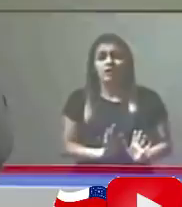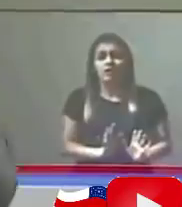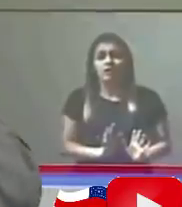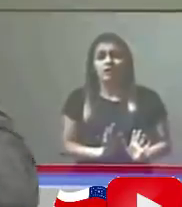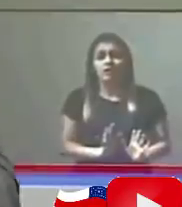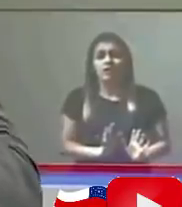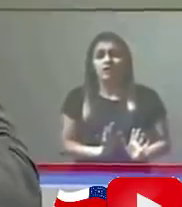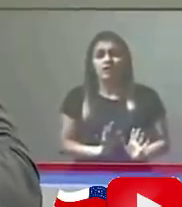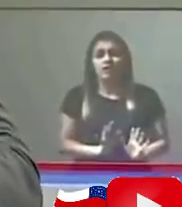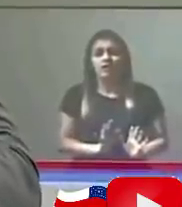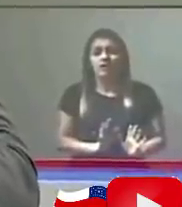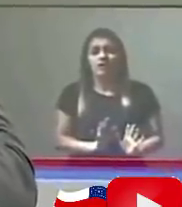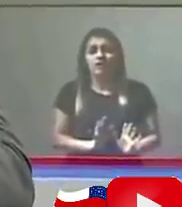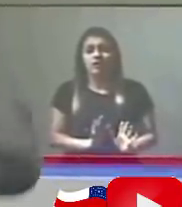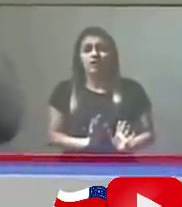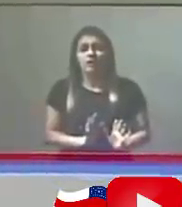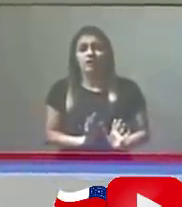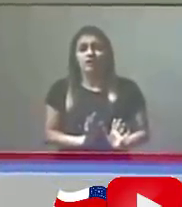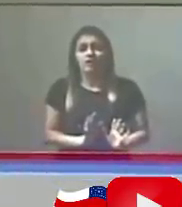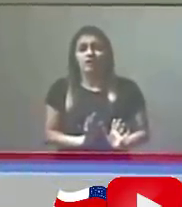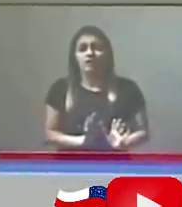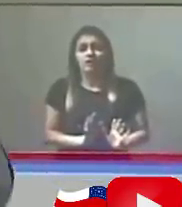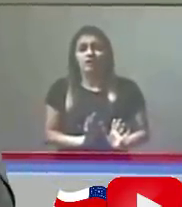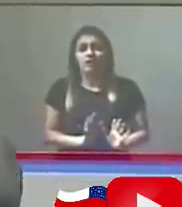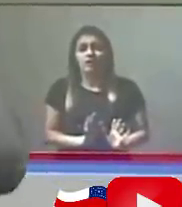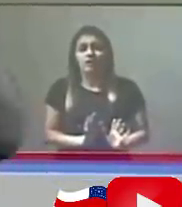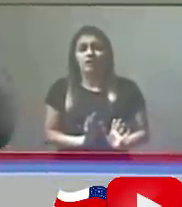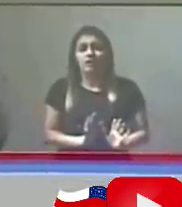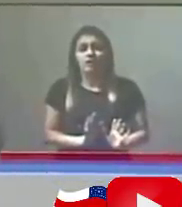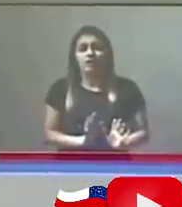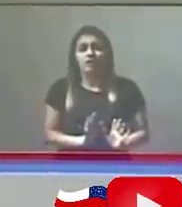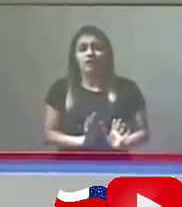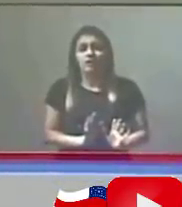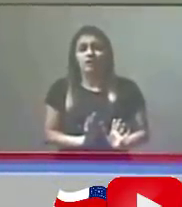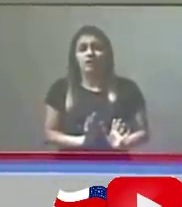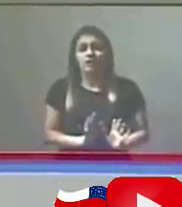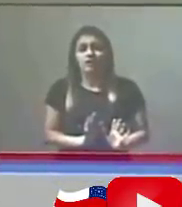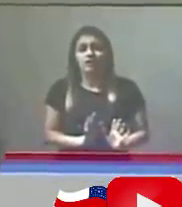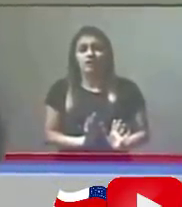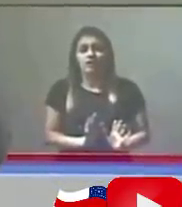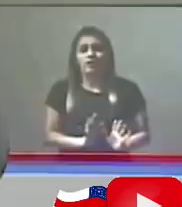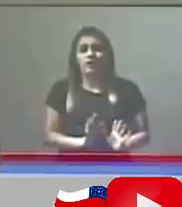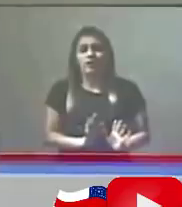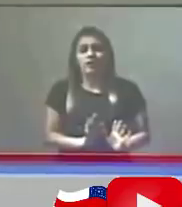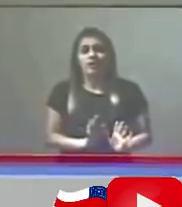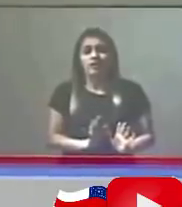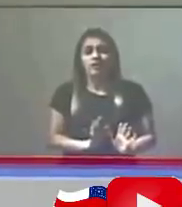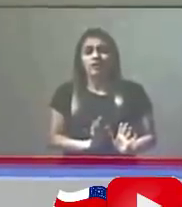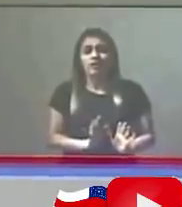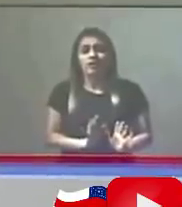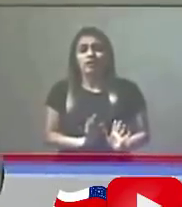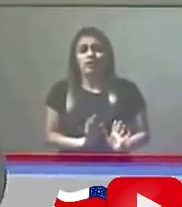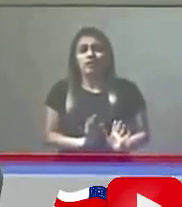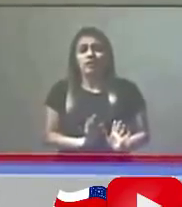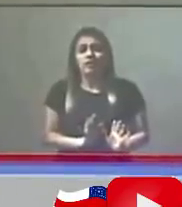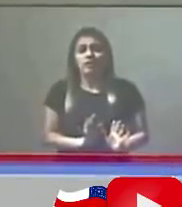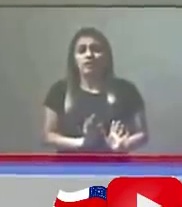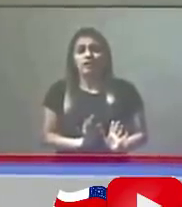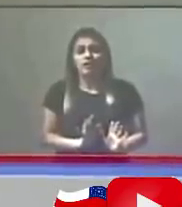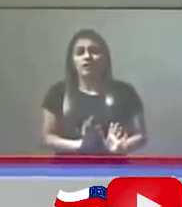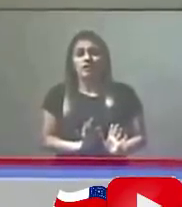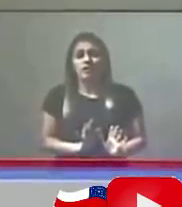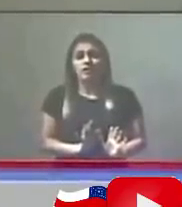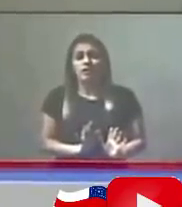Todos serão contaminados. Você vai ser contaminado. Relaxe. É só um vírus novo, chamado Corona.